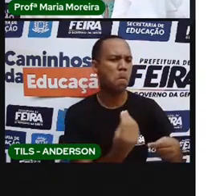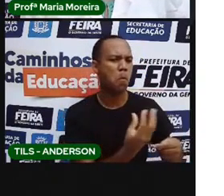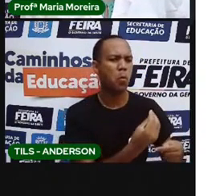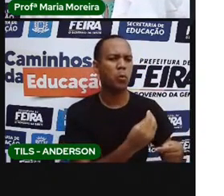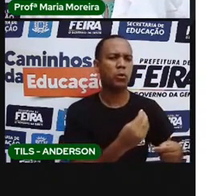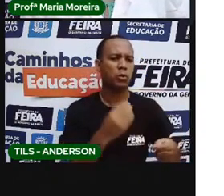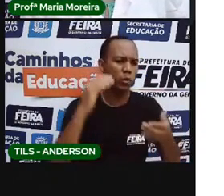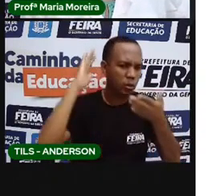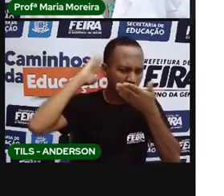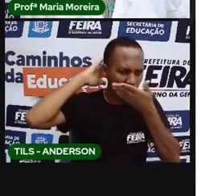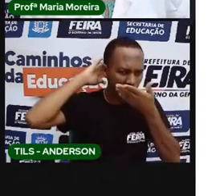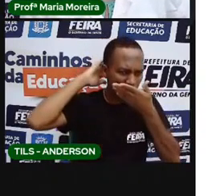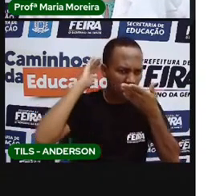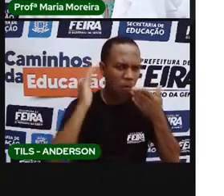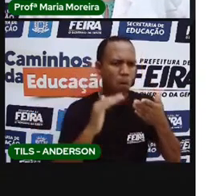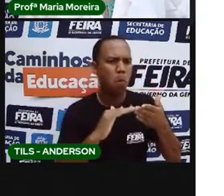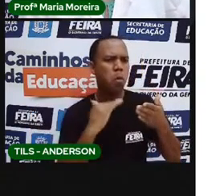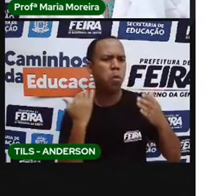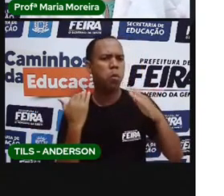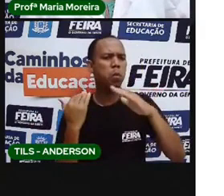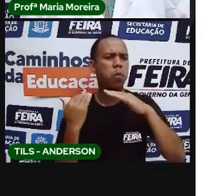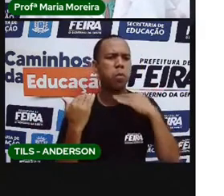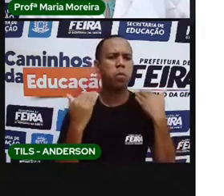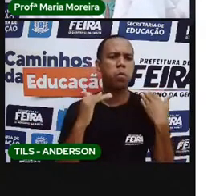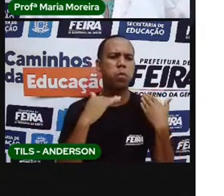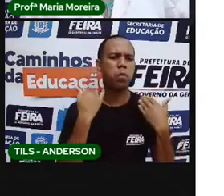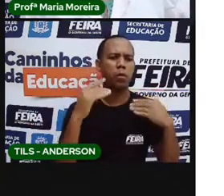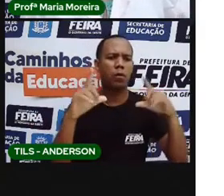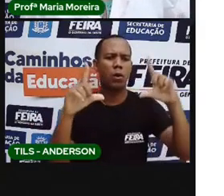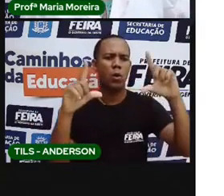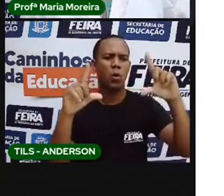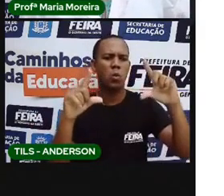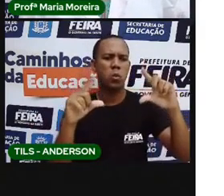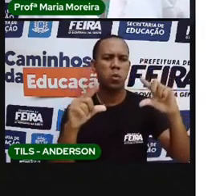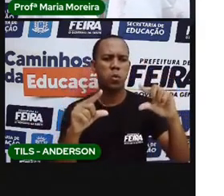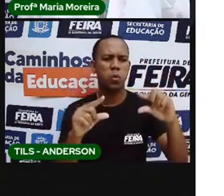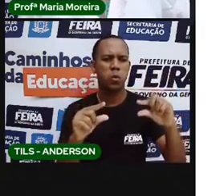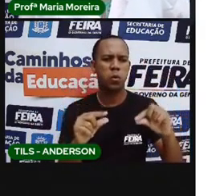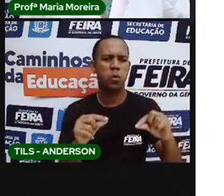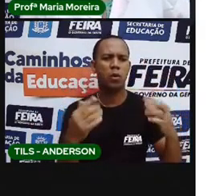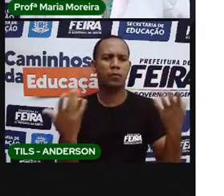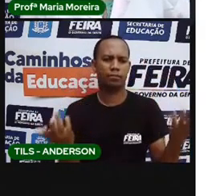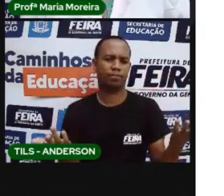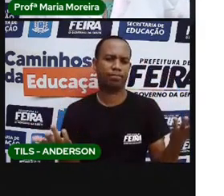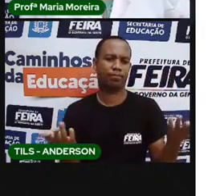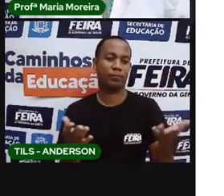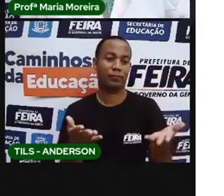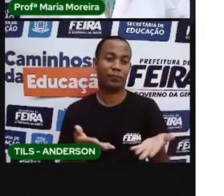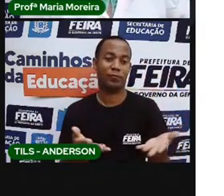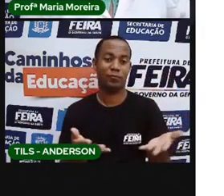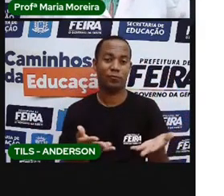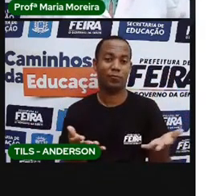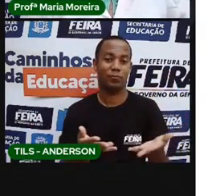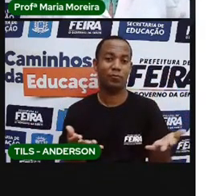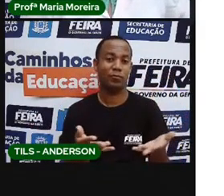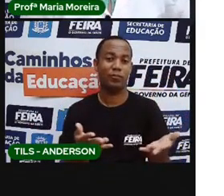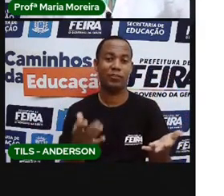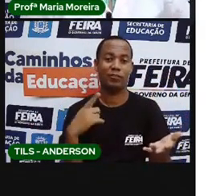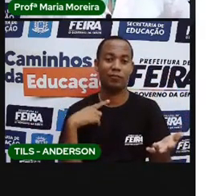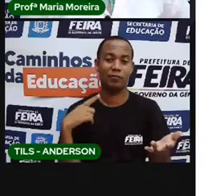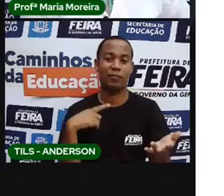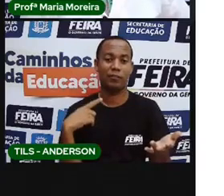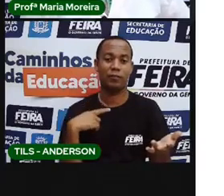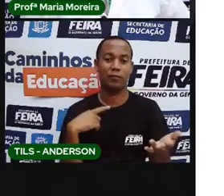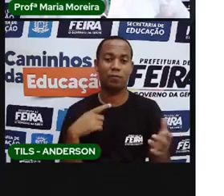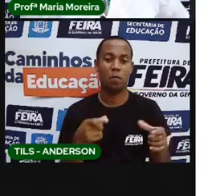desses indígenas, e a gente chegasse a esse número tão pequeno que existe hoje no nosso território.